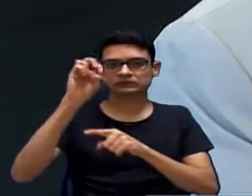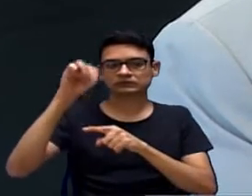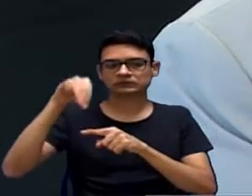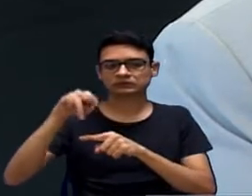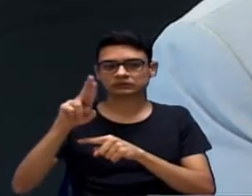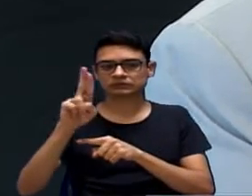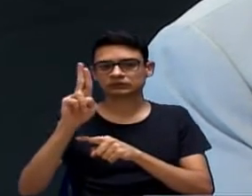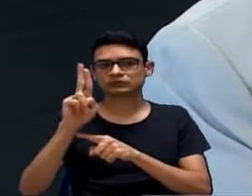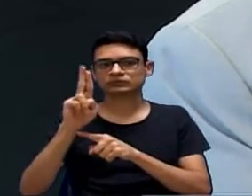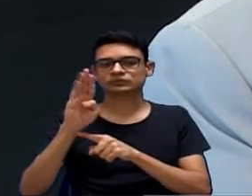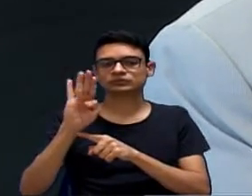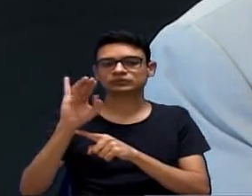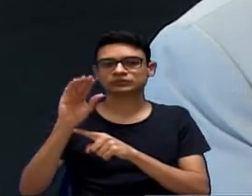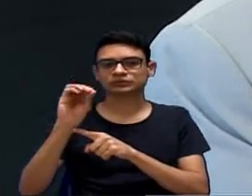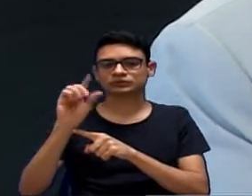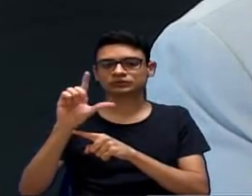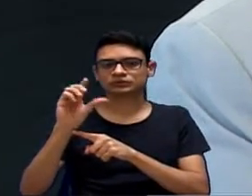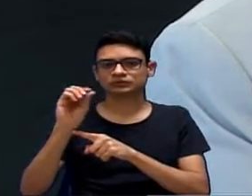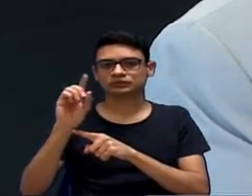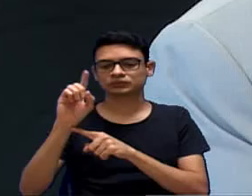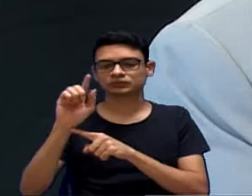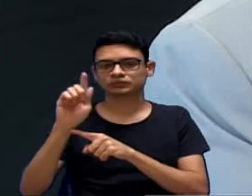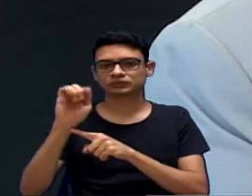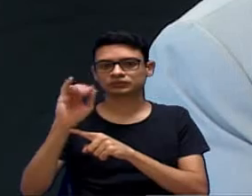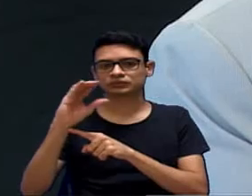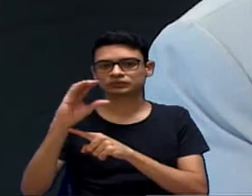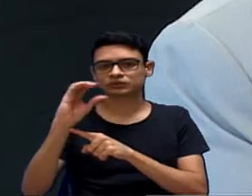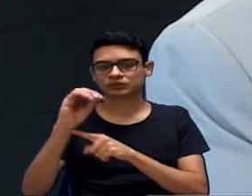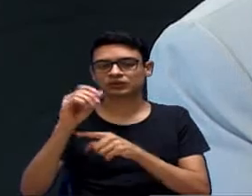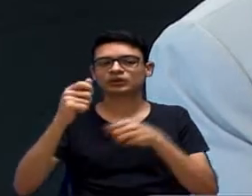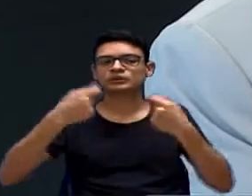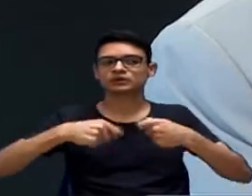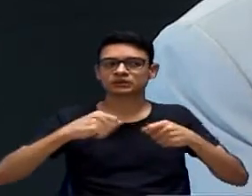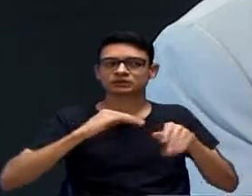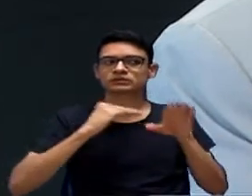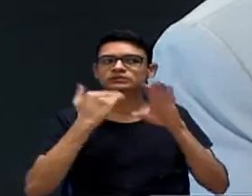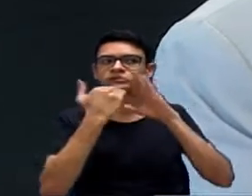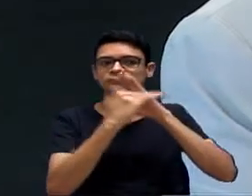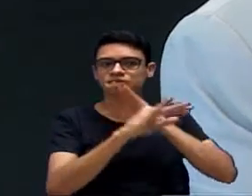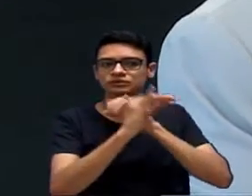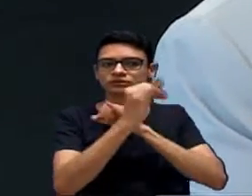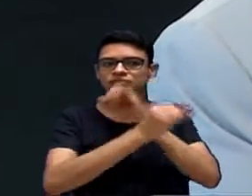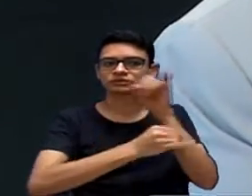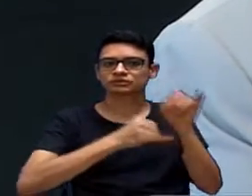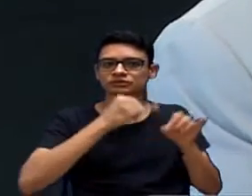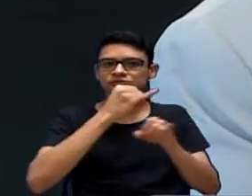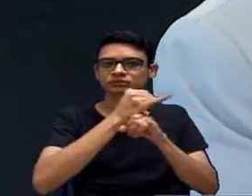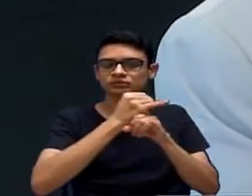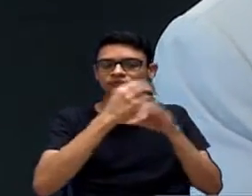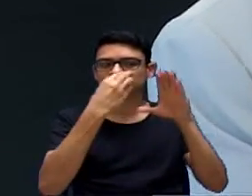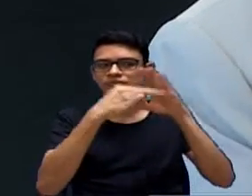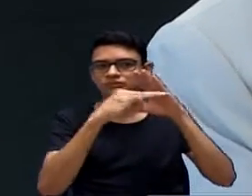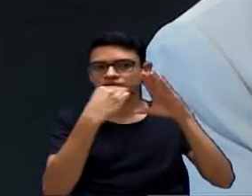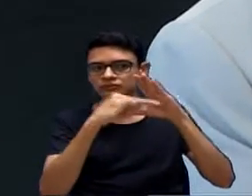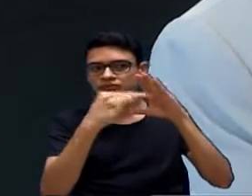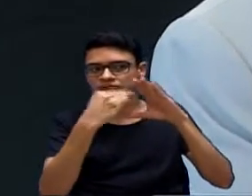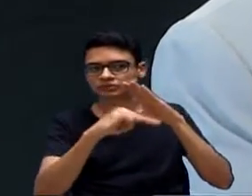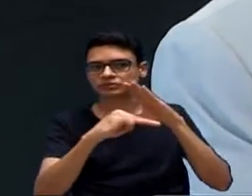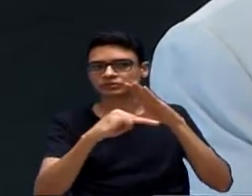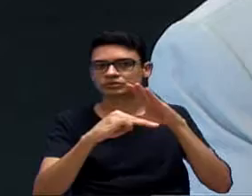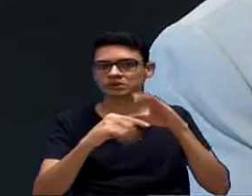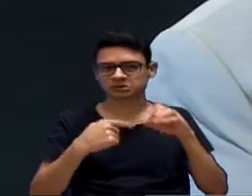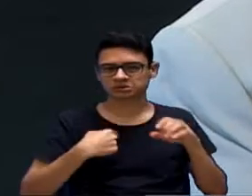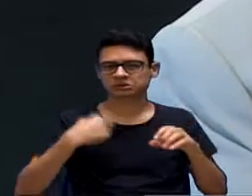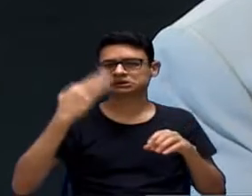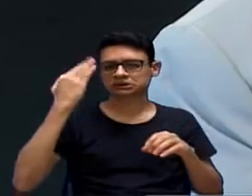prioritário para vacinação, deve enviar o e-mail à saladevacina arroba sorocaba.sp.gov.br. A senhora ouviu alguma vez a